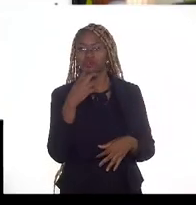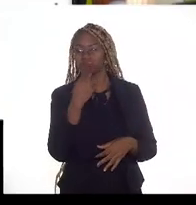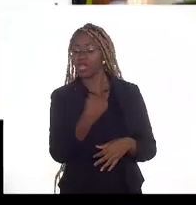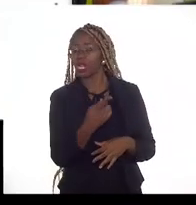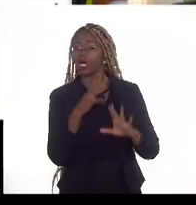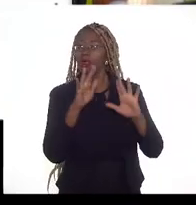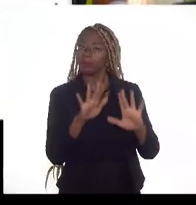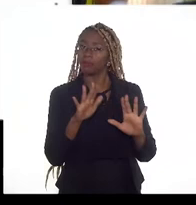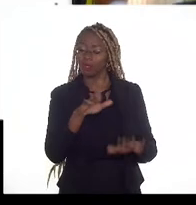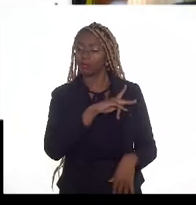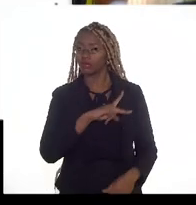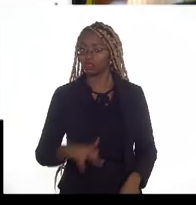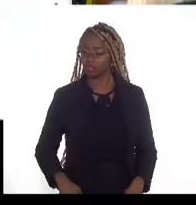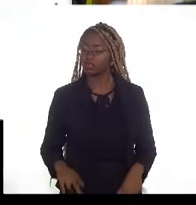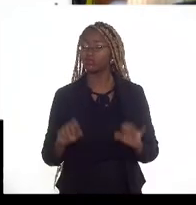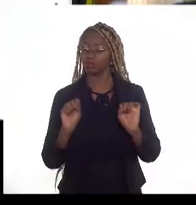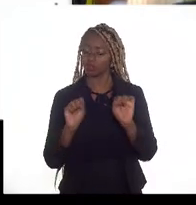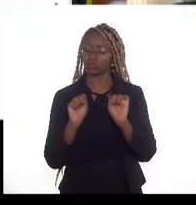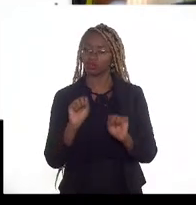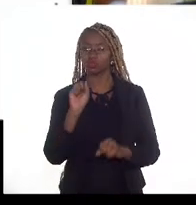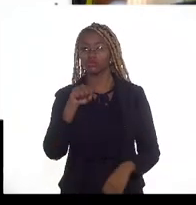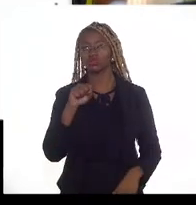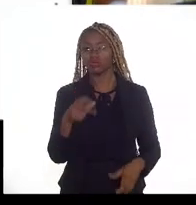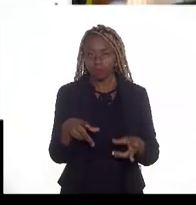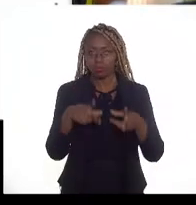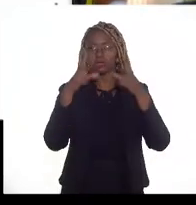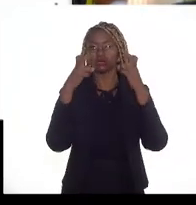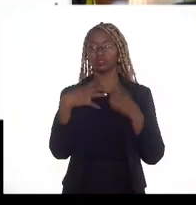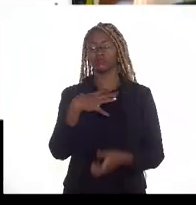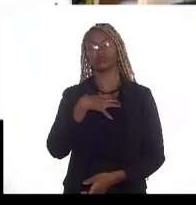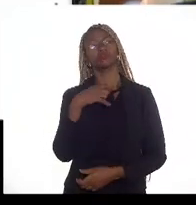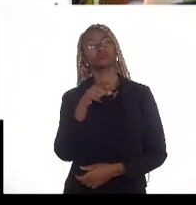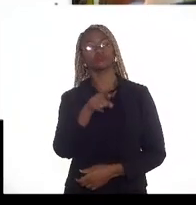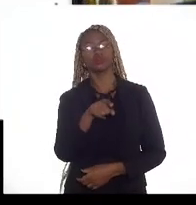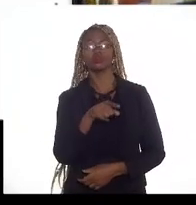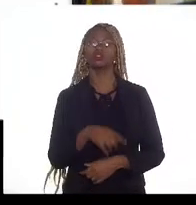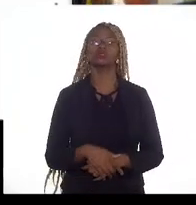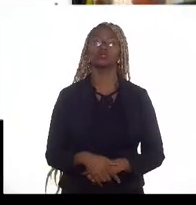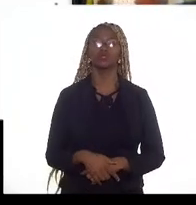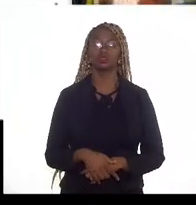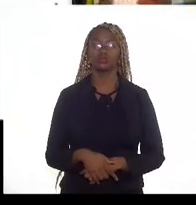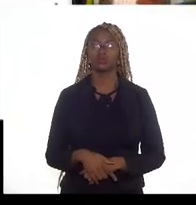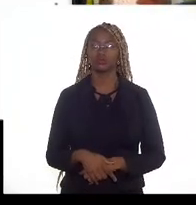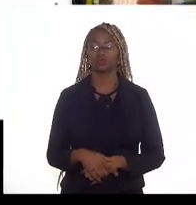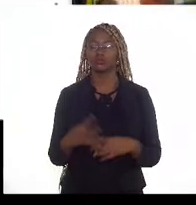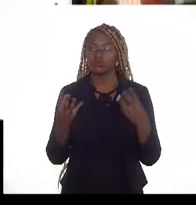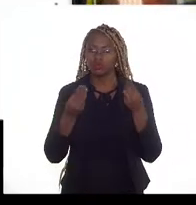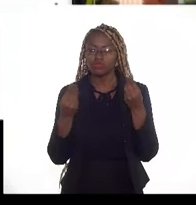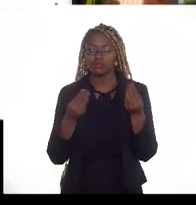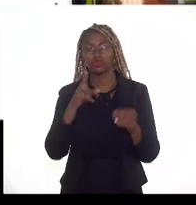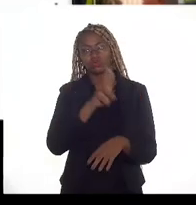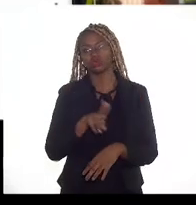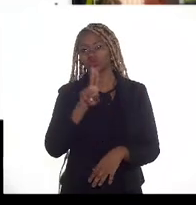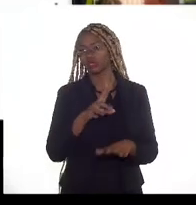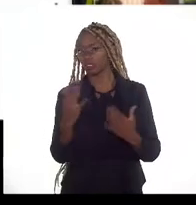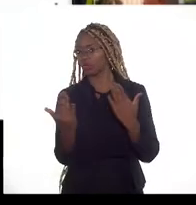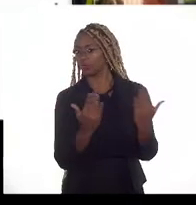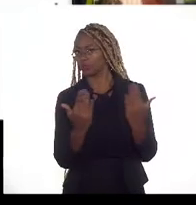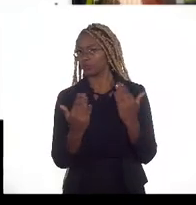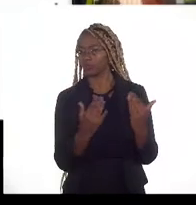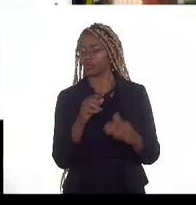mais uma coisa que a gente pode perceber e usar nessa comparação